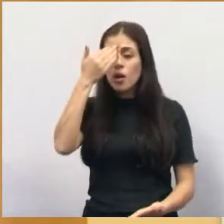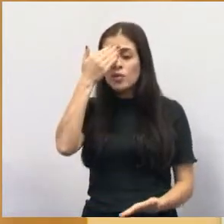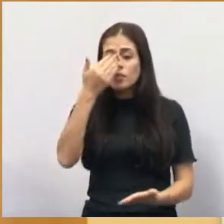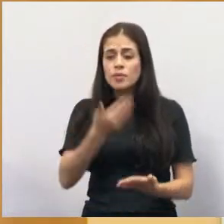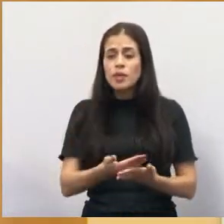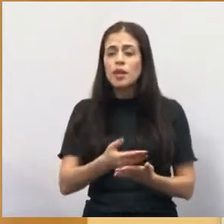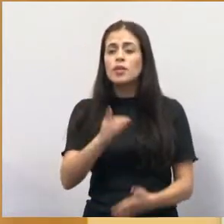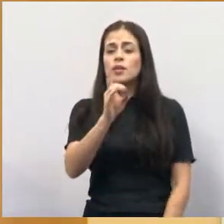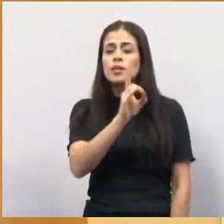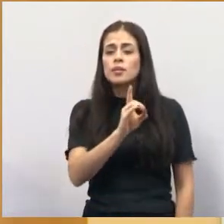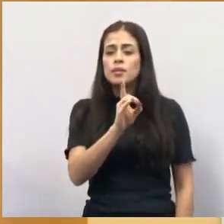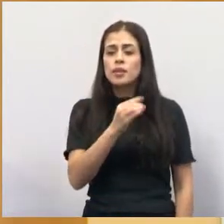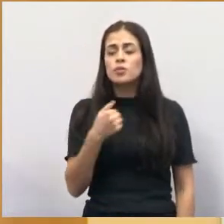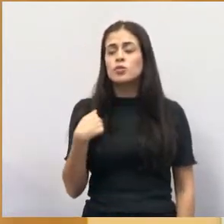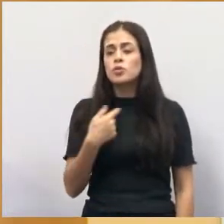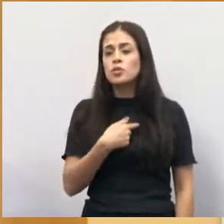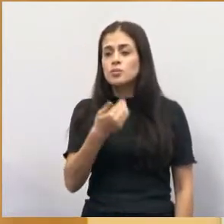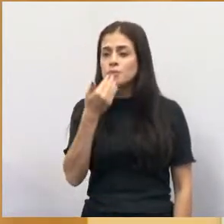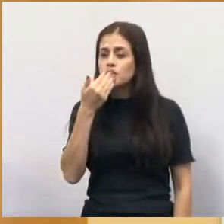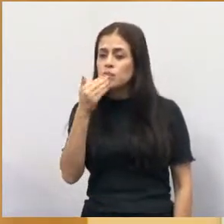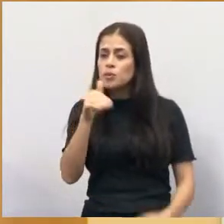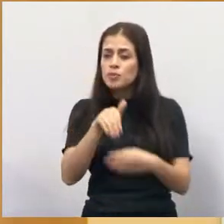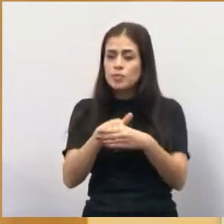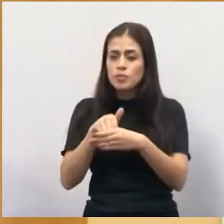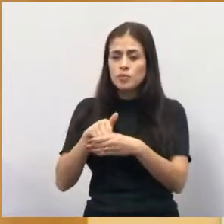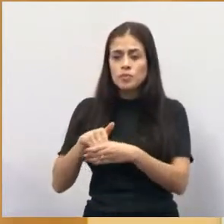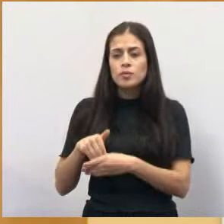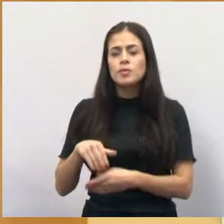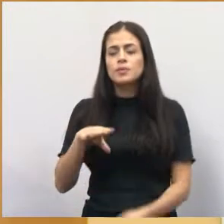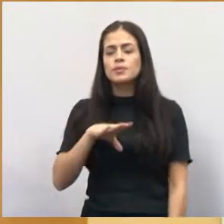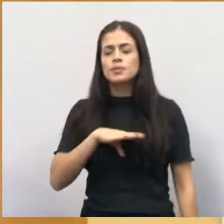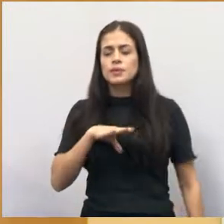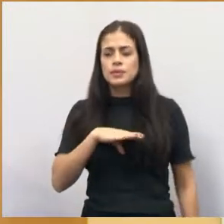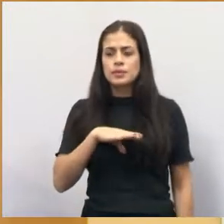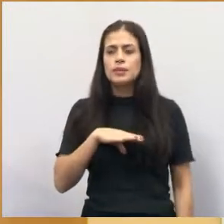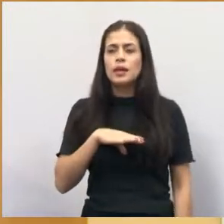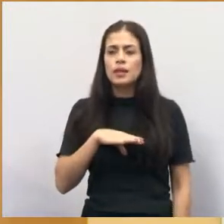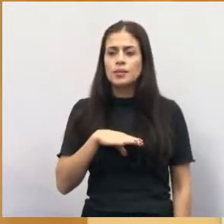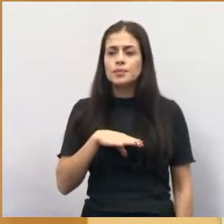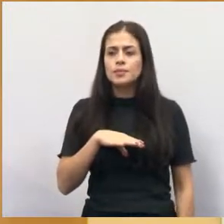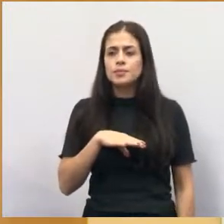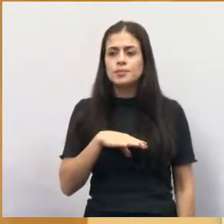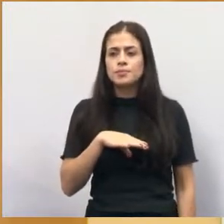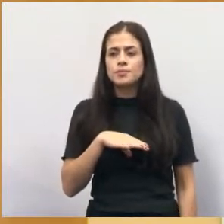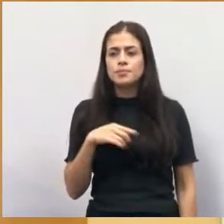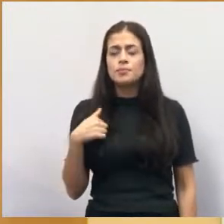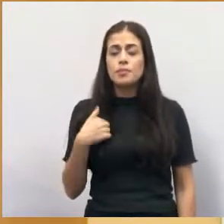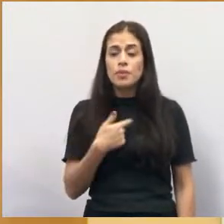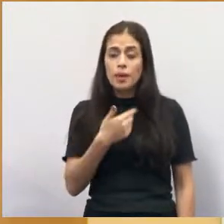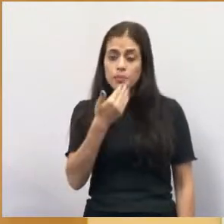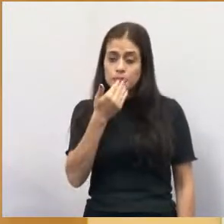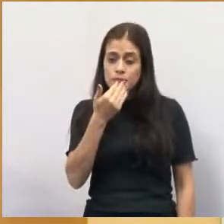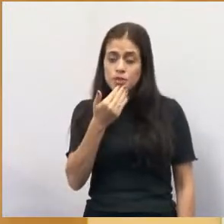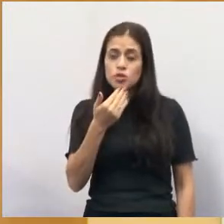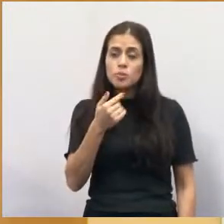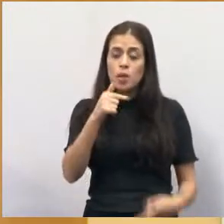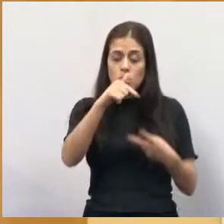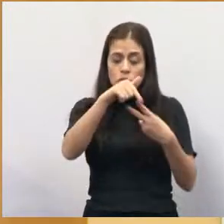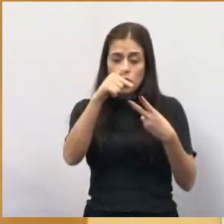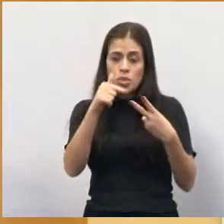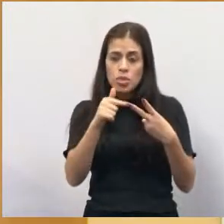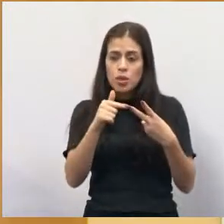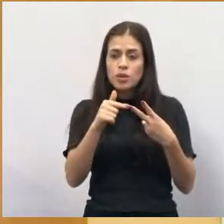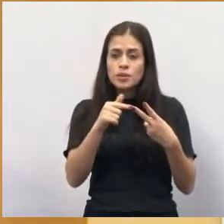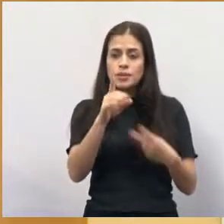deputados que pedimos votos aqui na nossa cidade. Nós pedimos votos para dois deputados